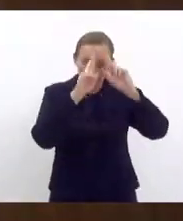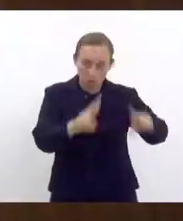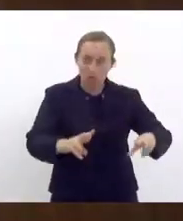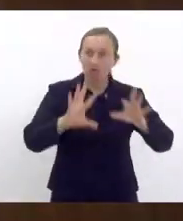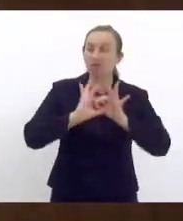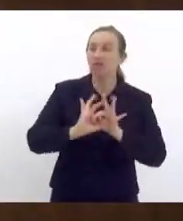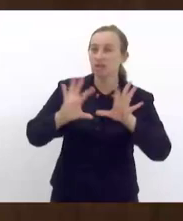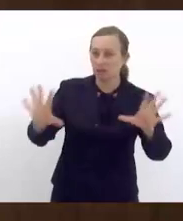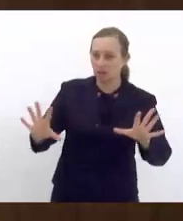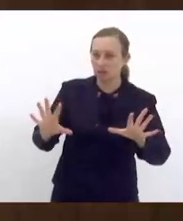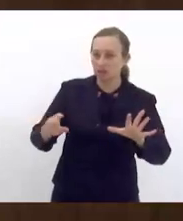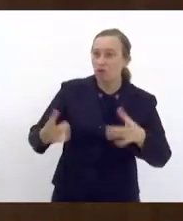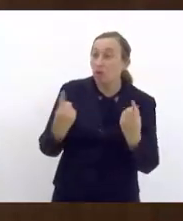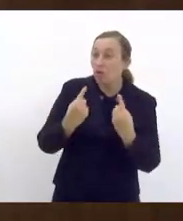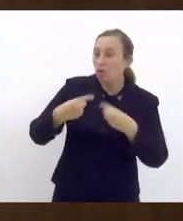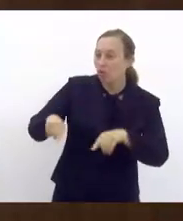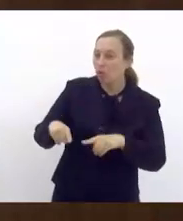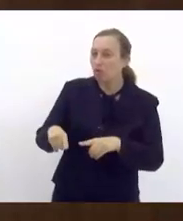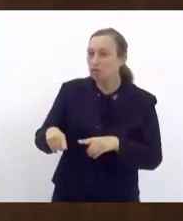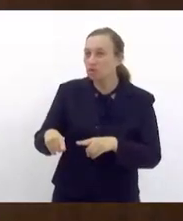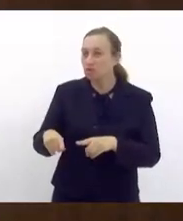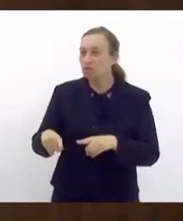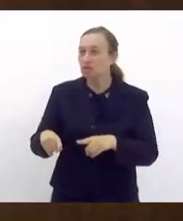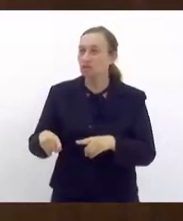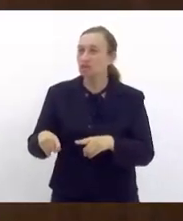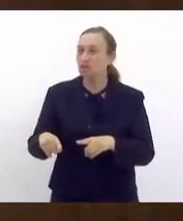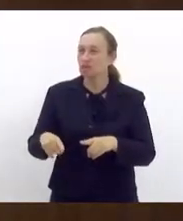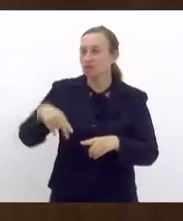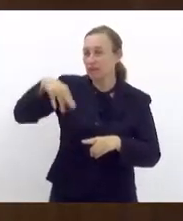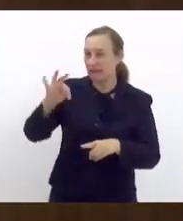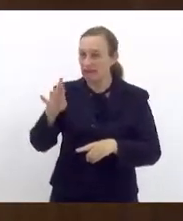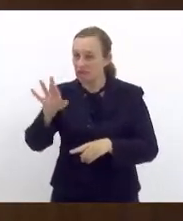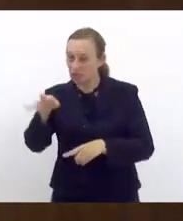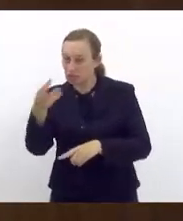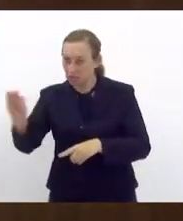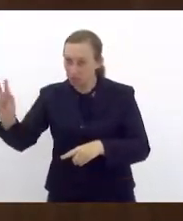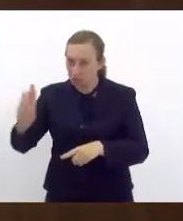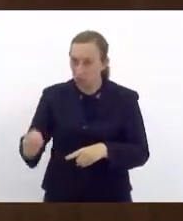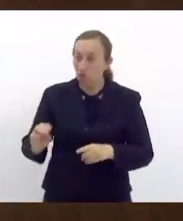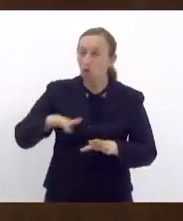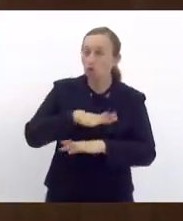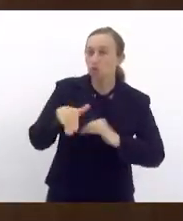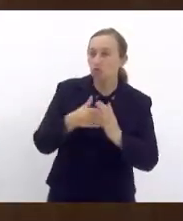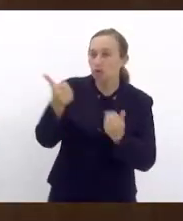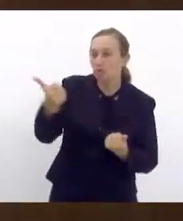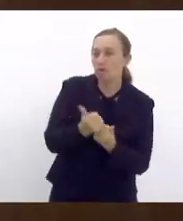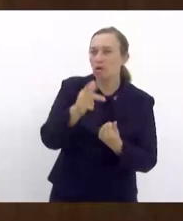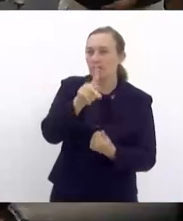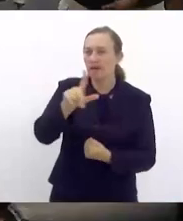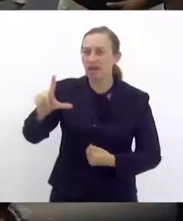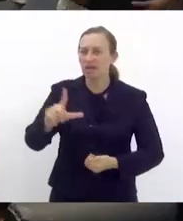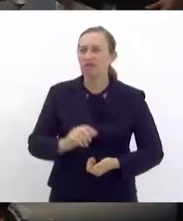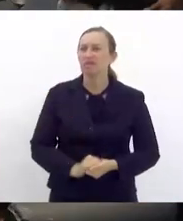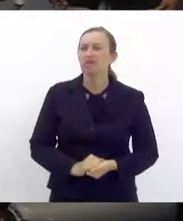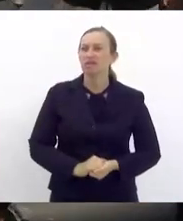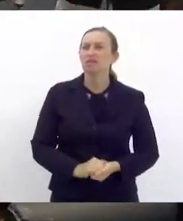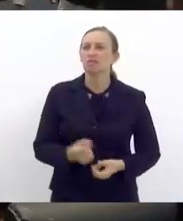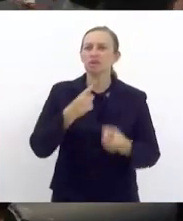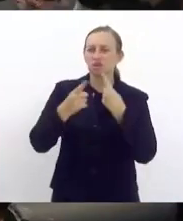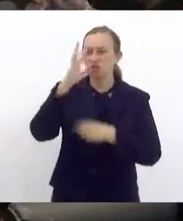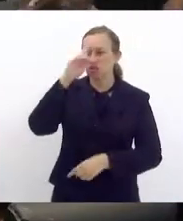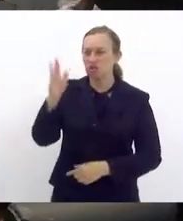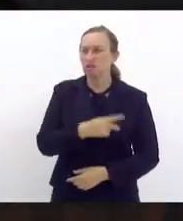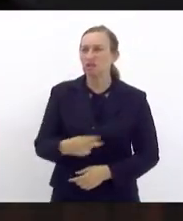democracia, combatendo o obscurantismo e o negacionismo. Todo o nosso apoio à PL. Para discutir, senhor